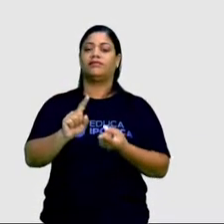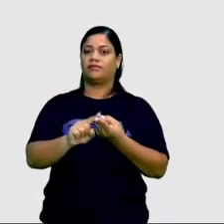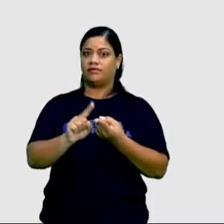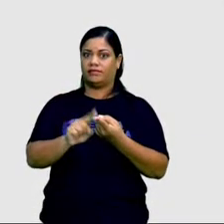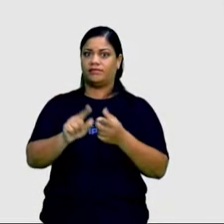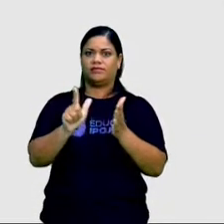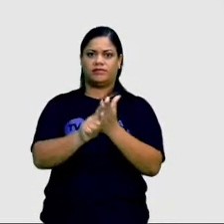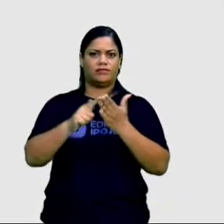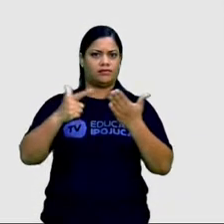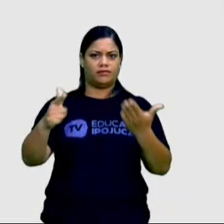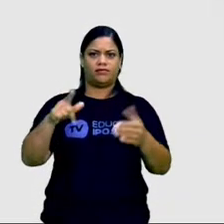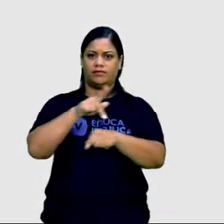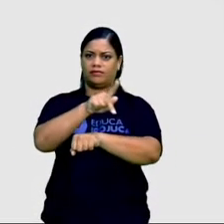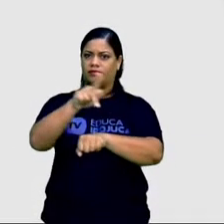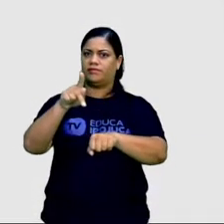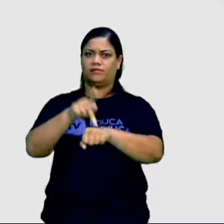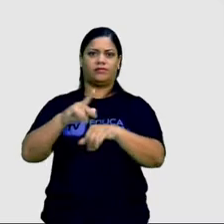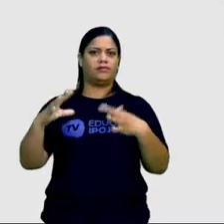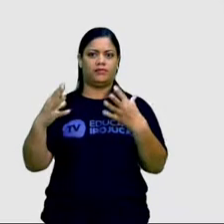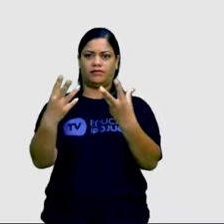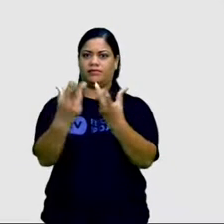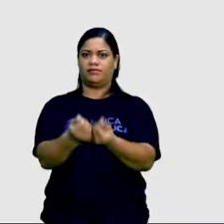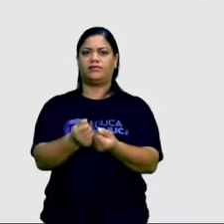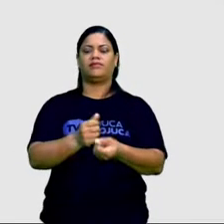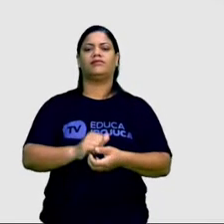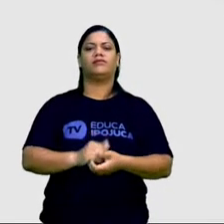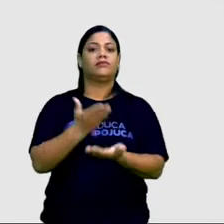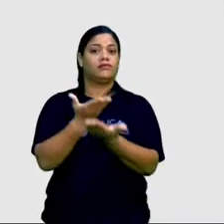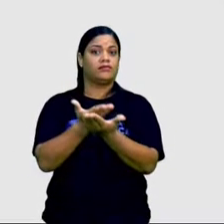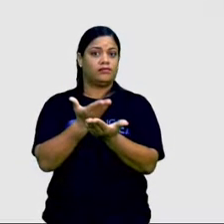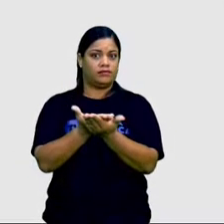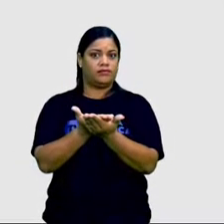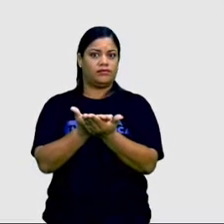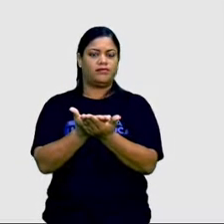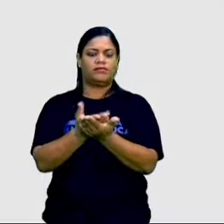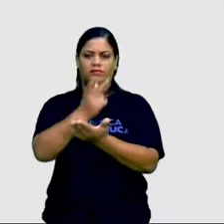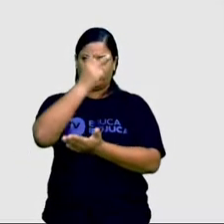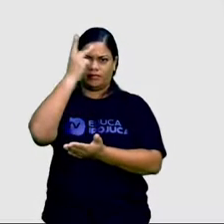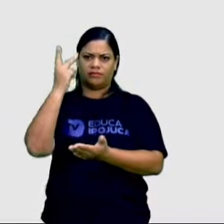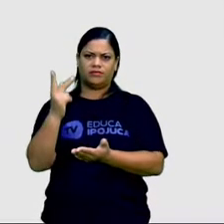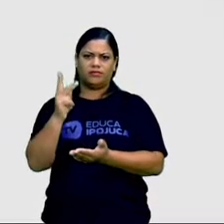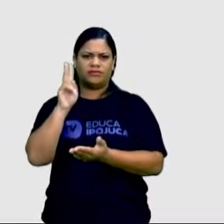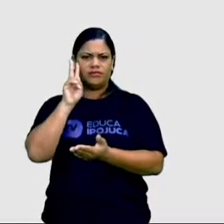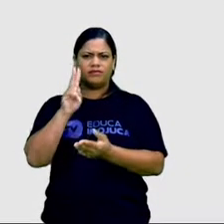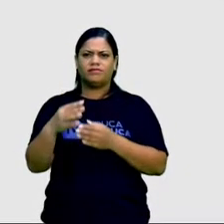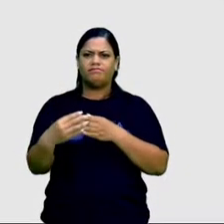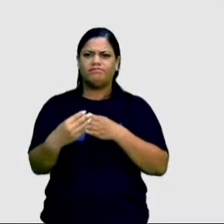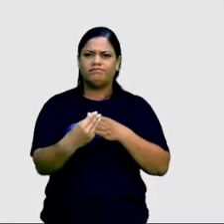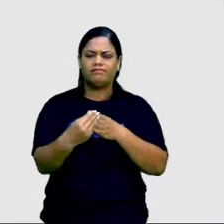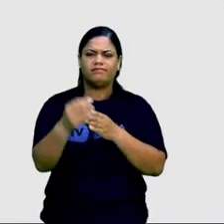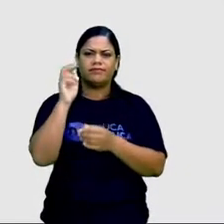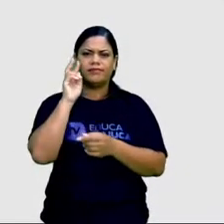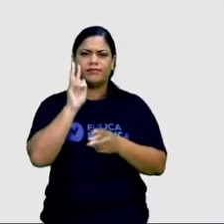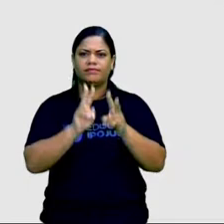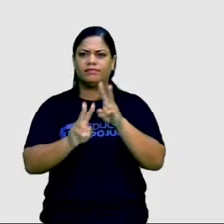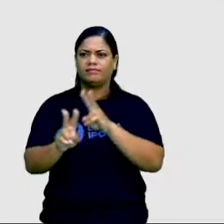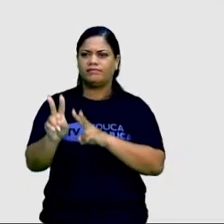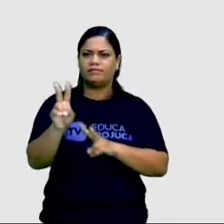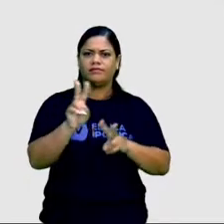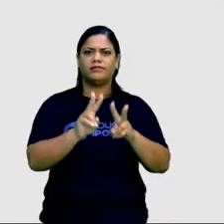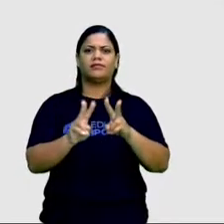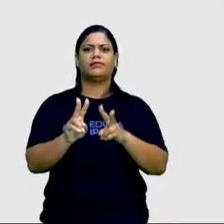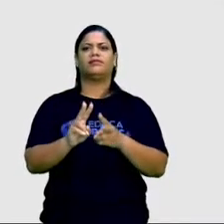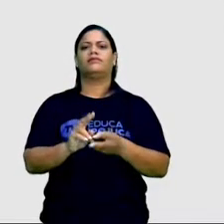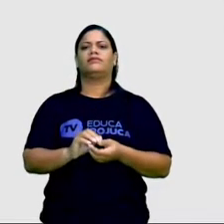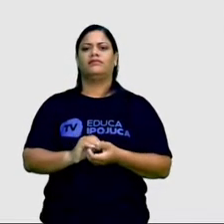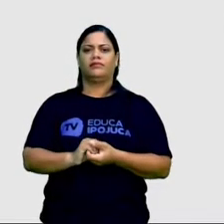também em jornais no país inteiro. Um estudo, conduzido por pesquisadores do Media Lab